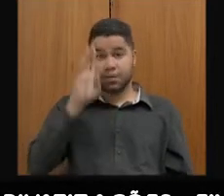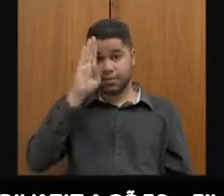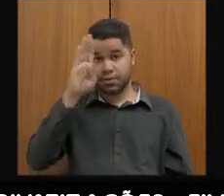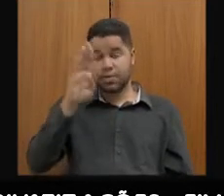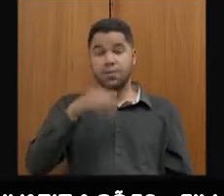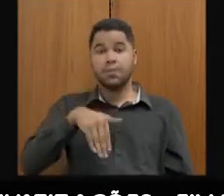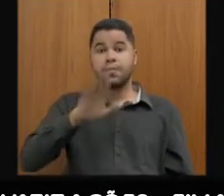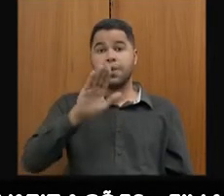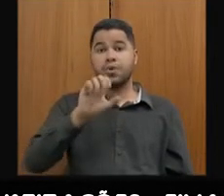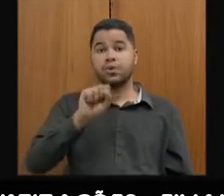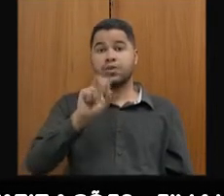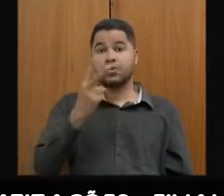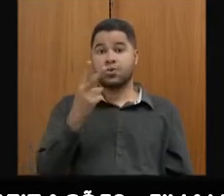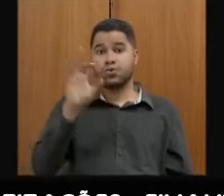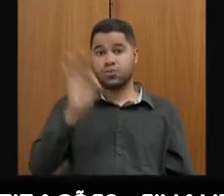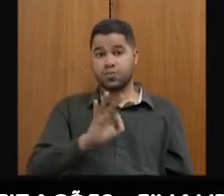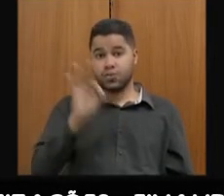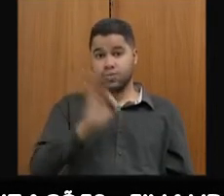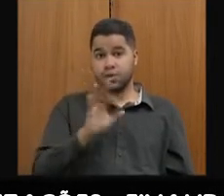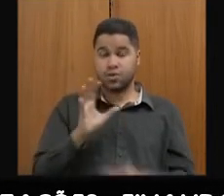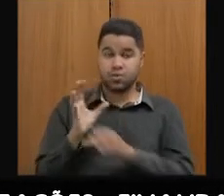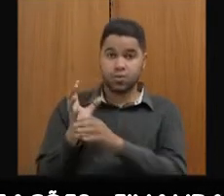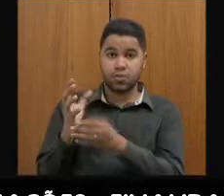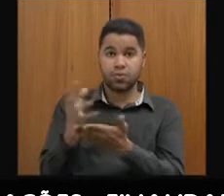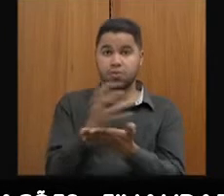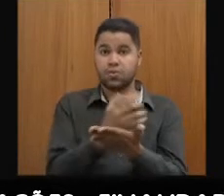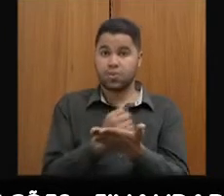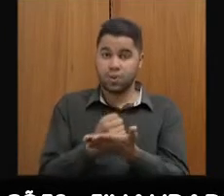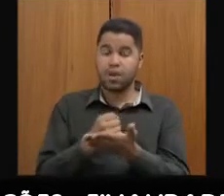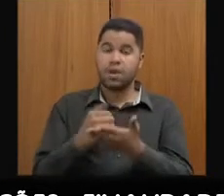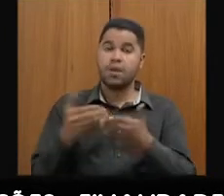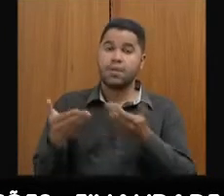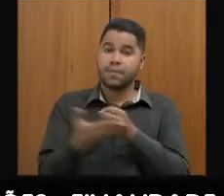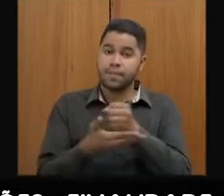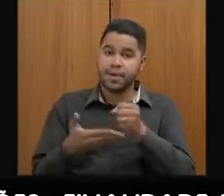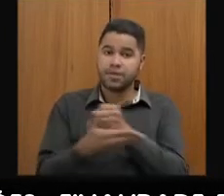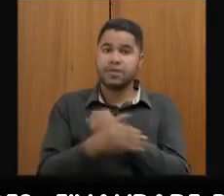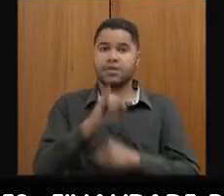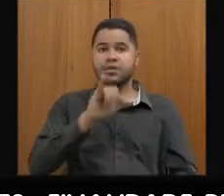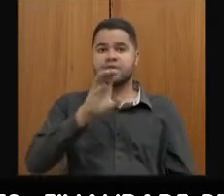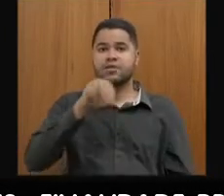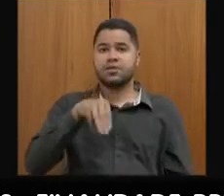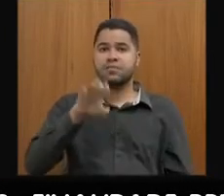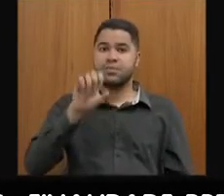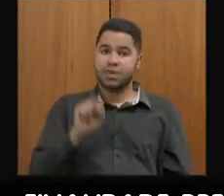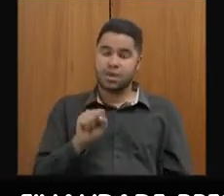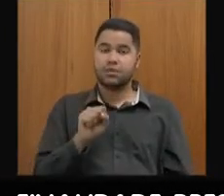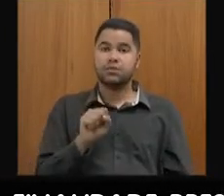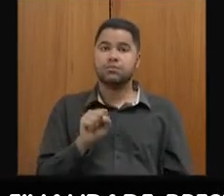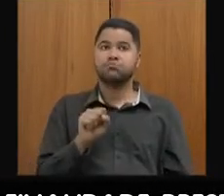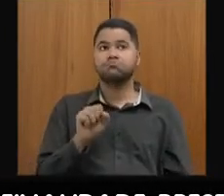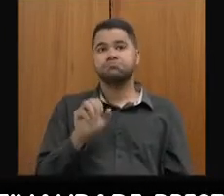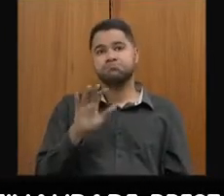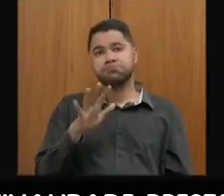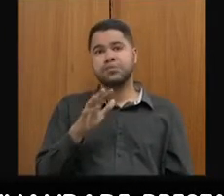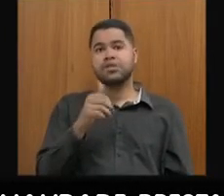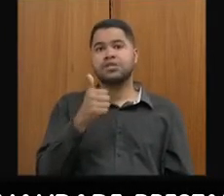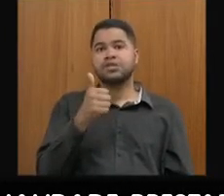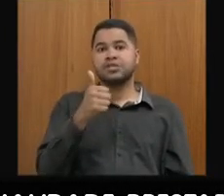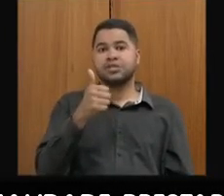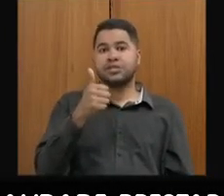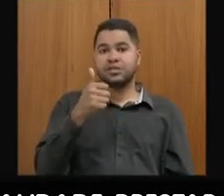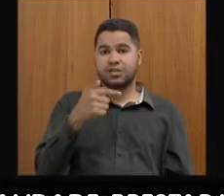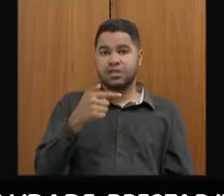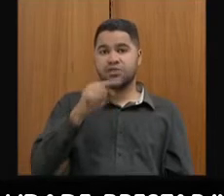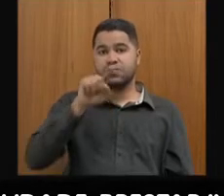mais de 82% da arrecadação do Estado se baseia no ICMS. Então, ela tem um salto de 17,4